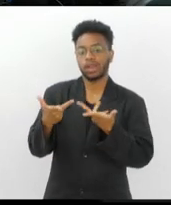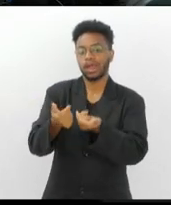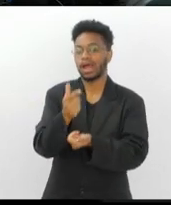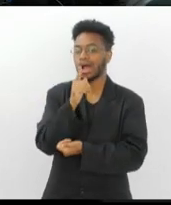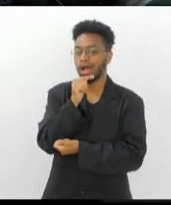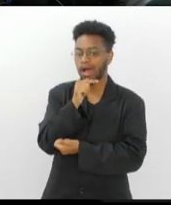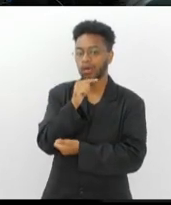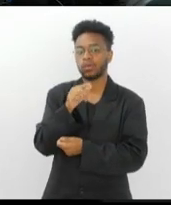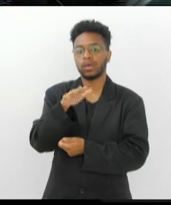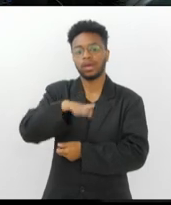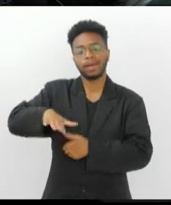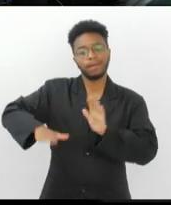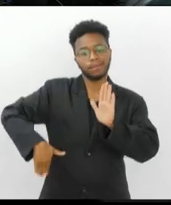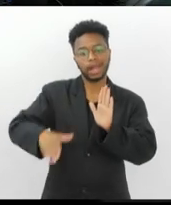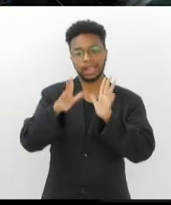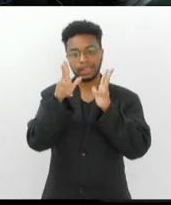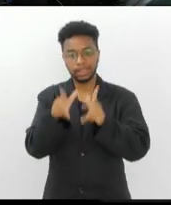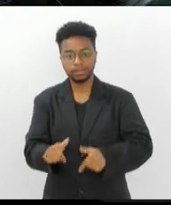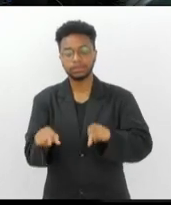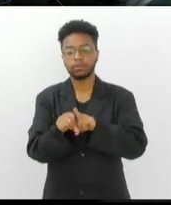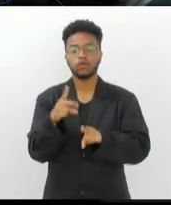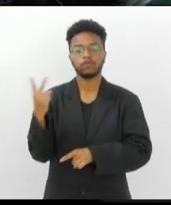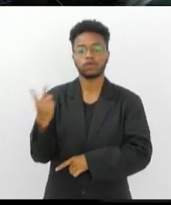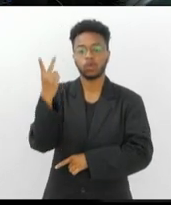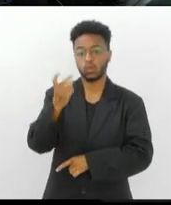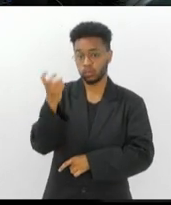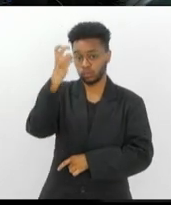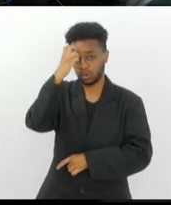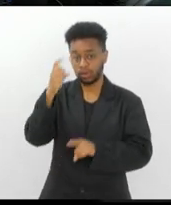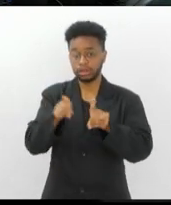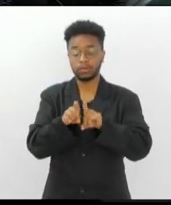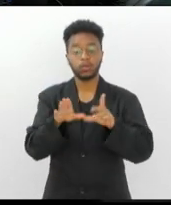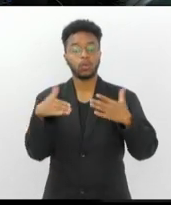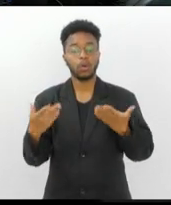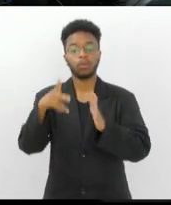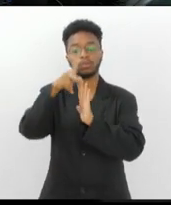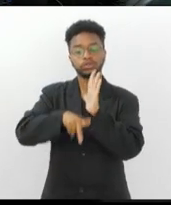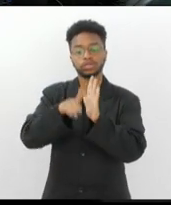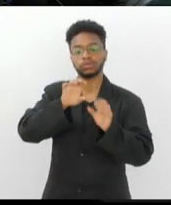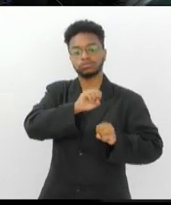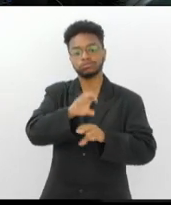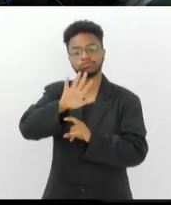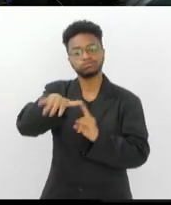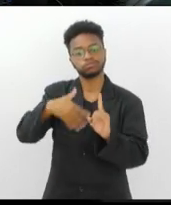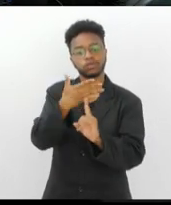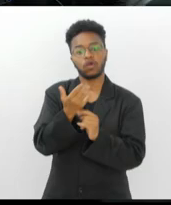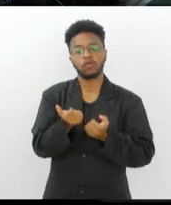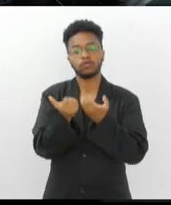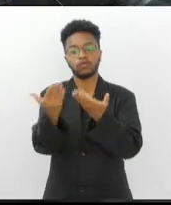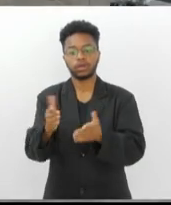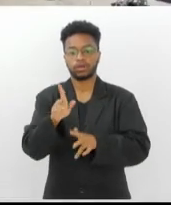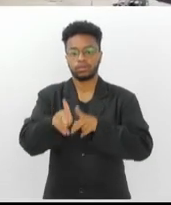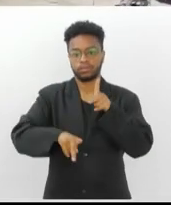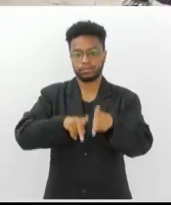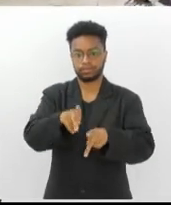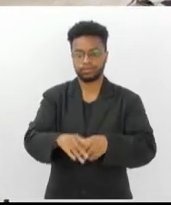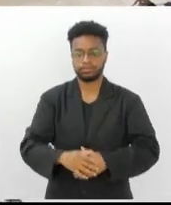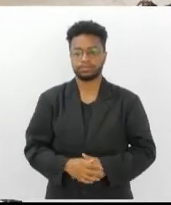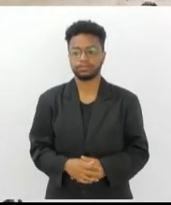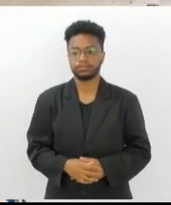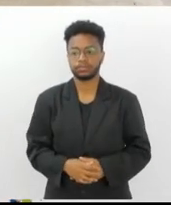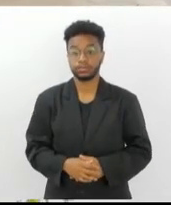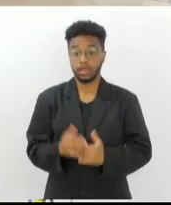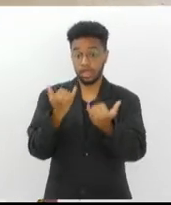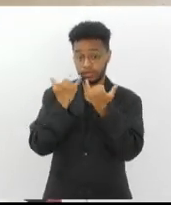a limpeza da praia, o valor cultural do local e os projetos de educação ambiental oferecidos à população. A